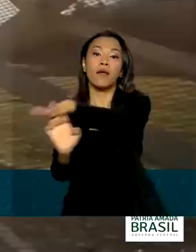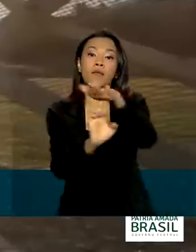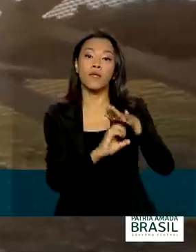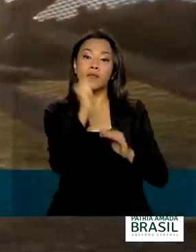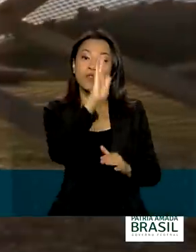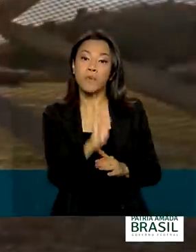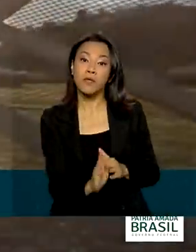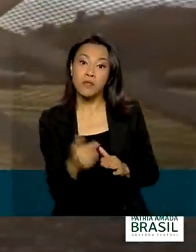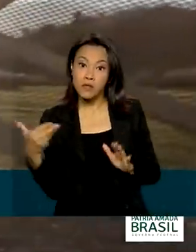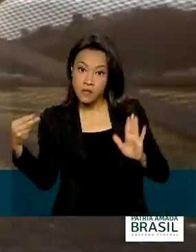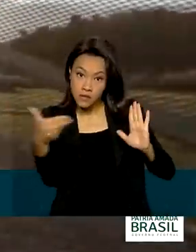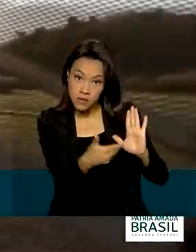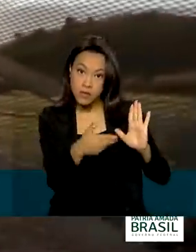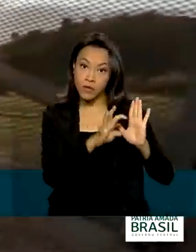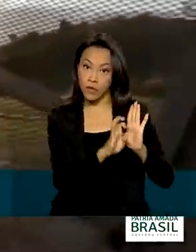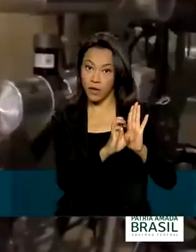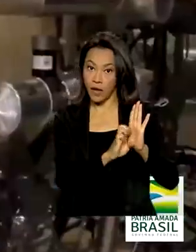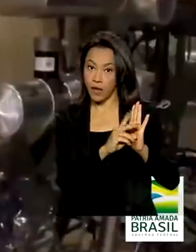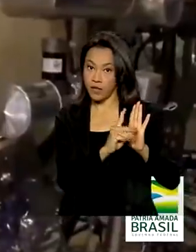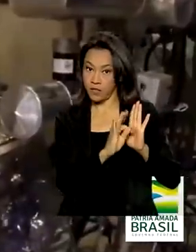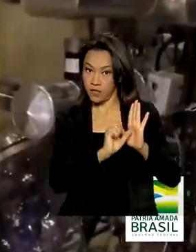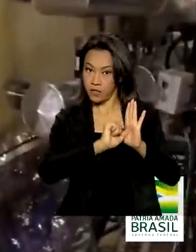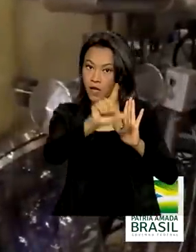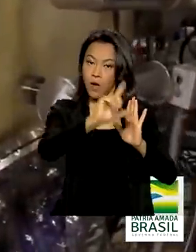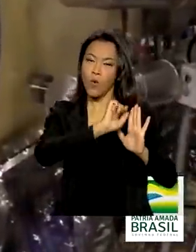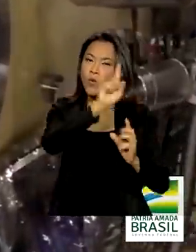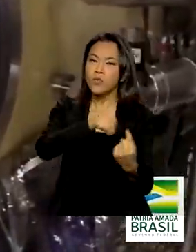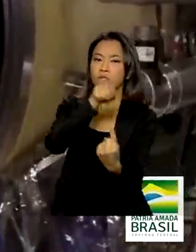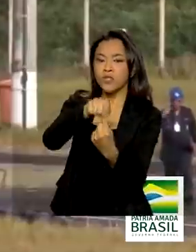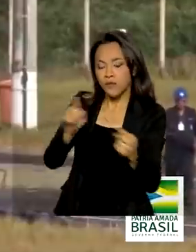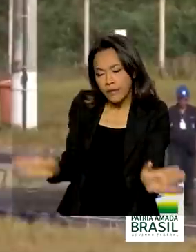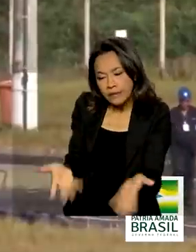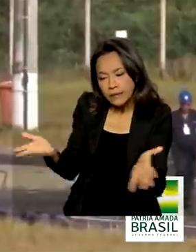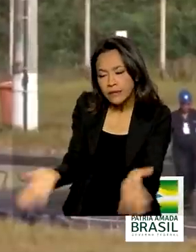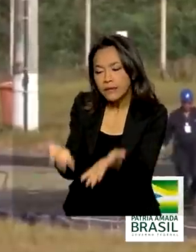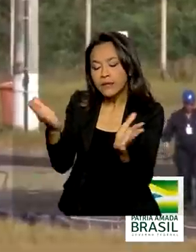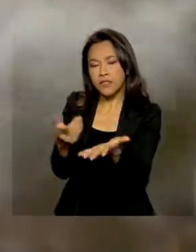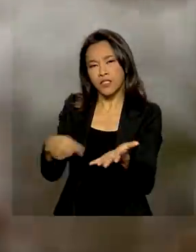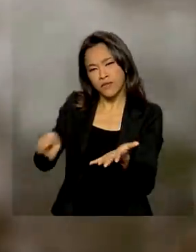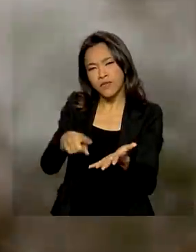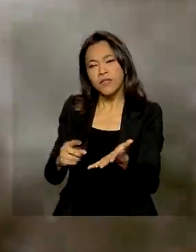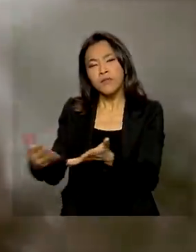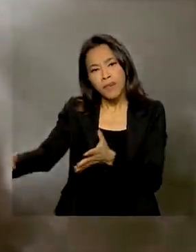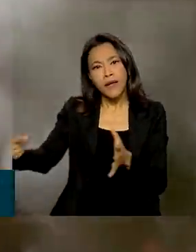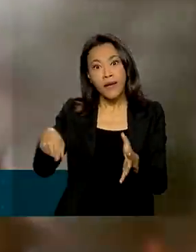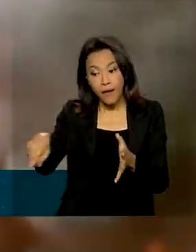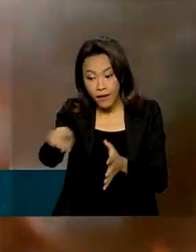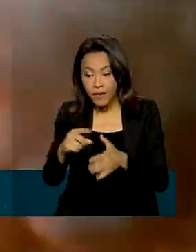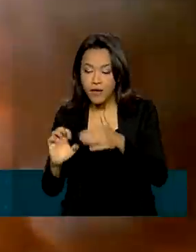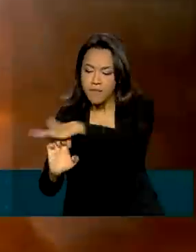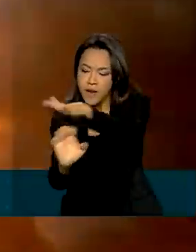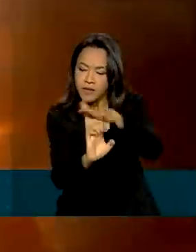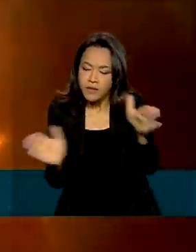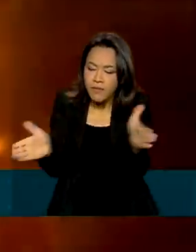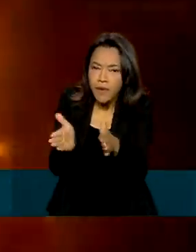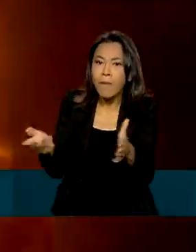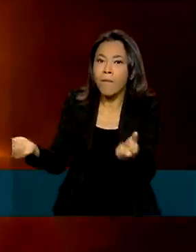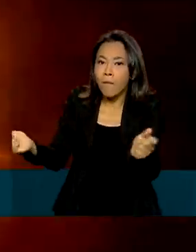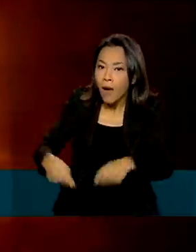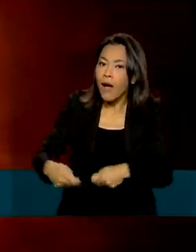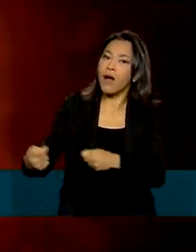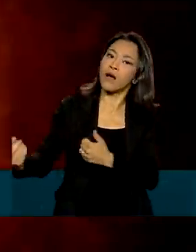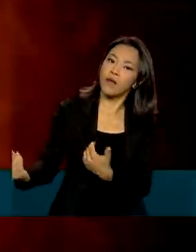qualquer porte. A novidade desta vez é um incentivo à inclusão de empresas de menor porte nessa corrida tecnológica.